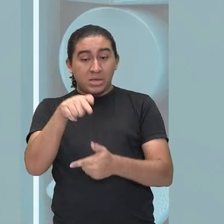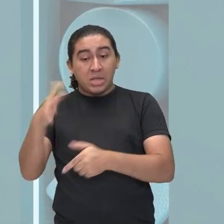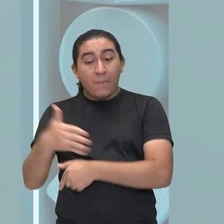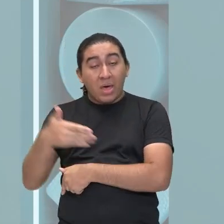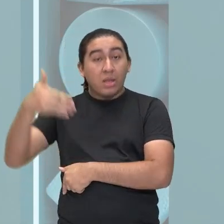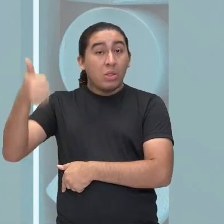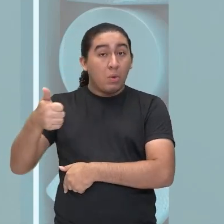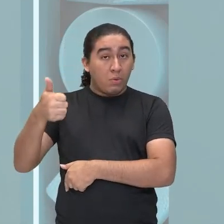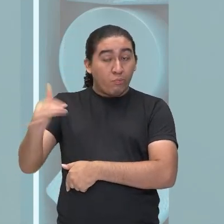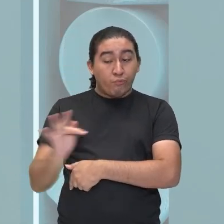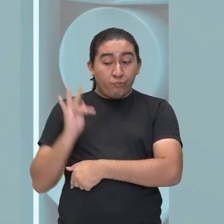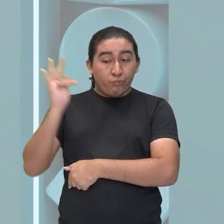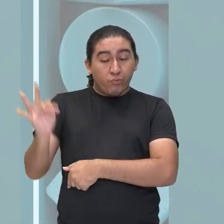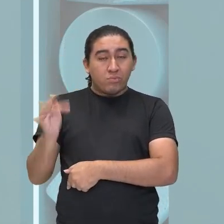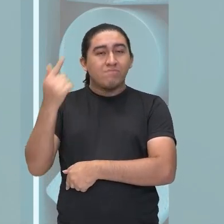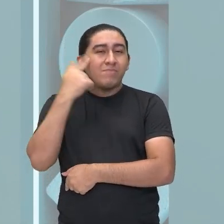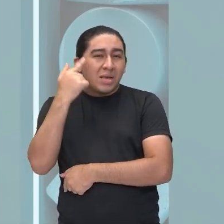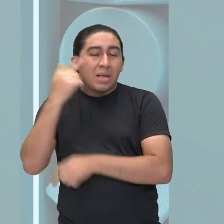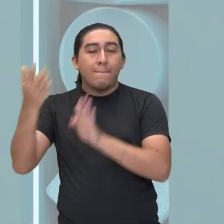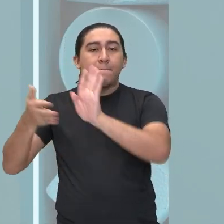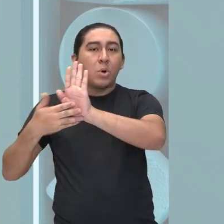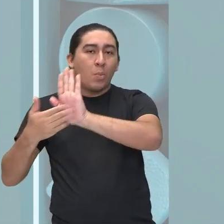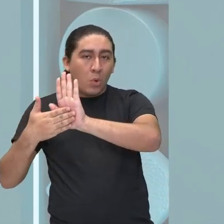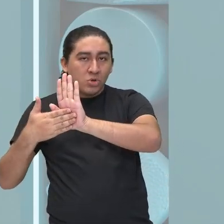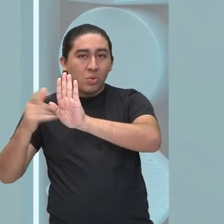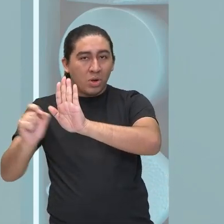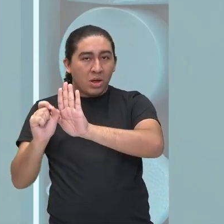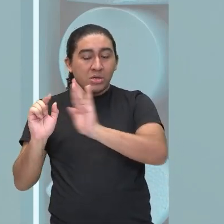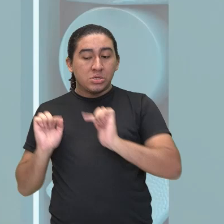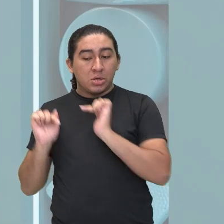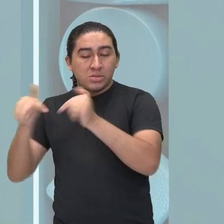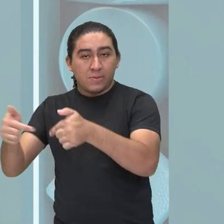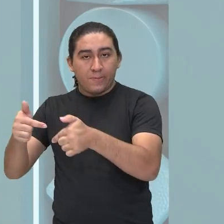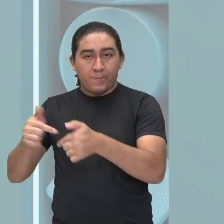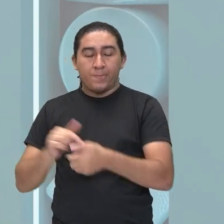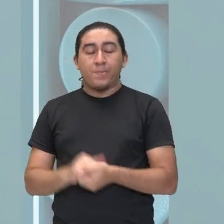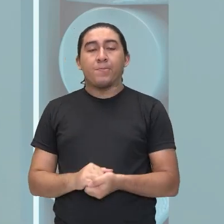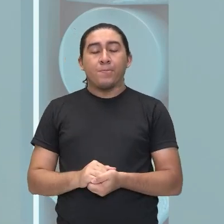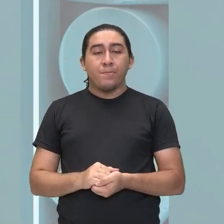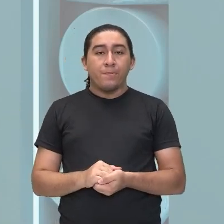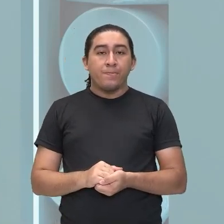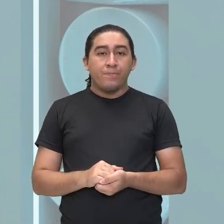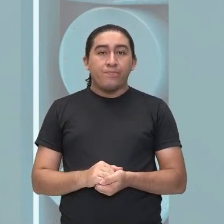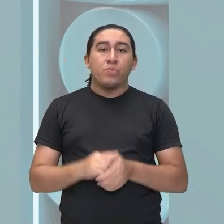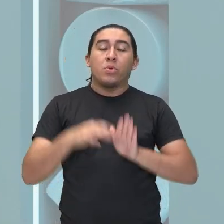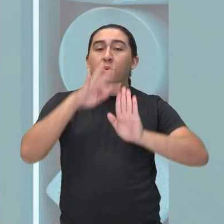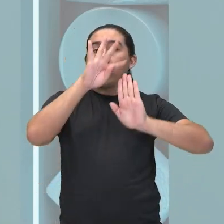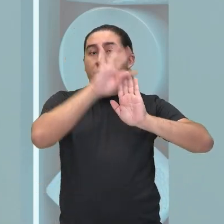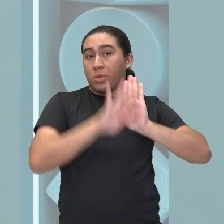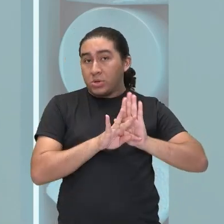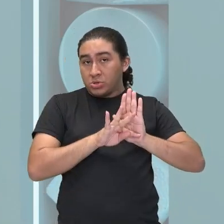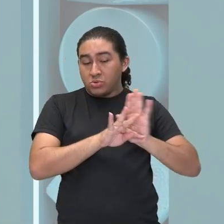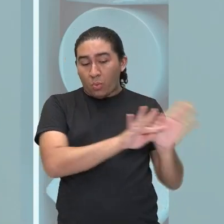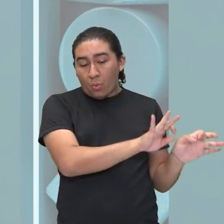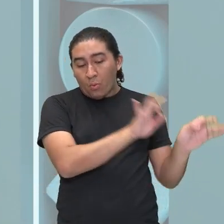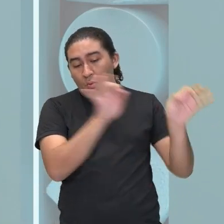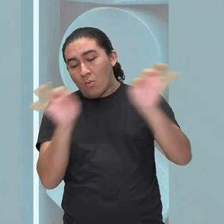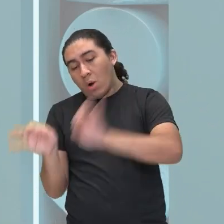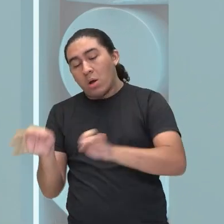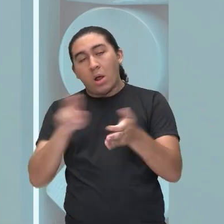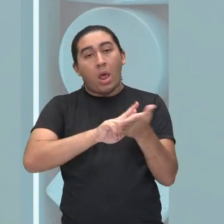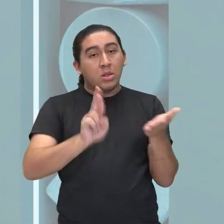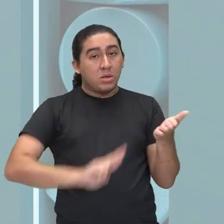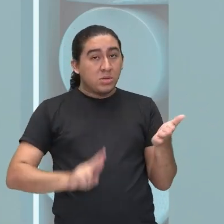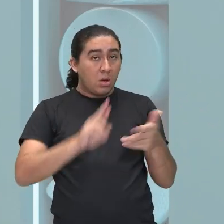certo? Então, uma proposta que nós vamos chamar de proposta de intervenção. Esse texto, por ser uma redação do Enem,